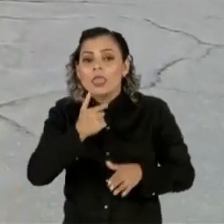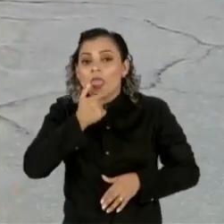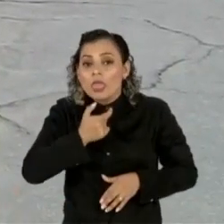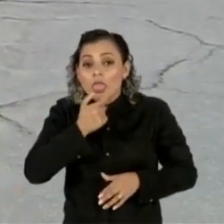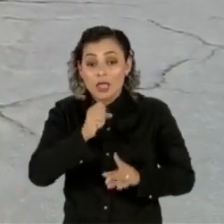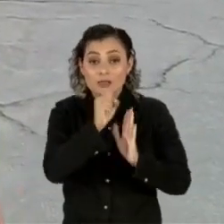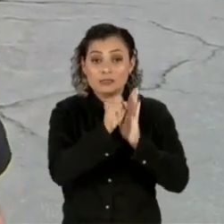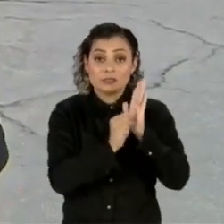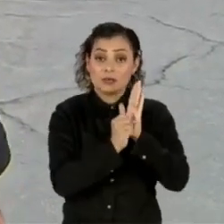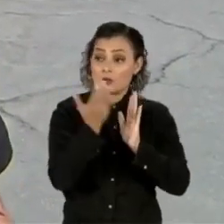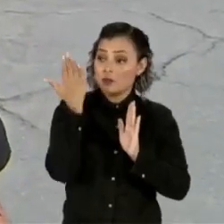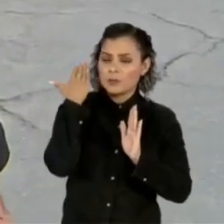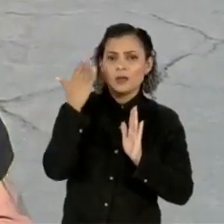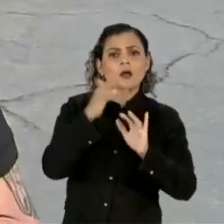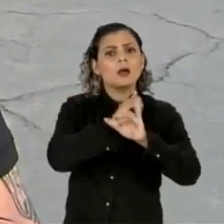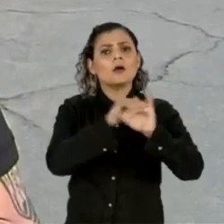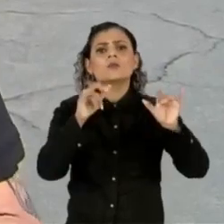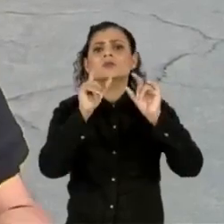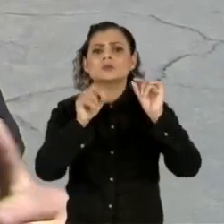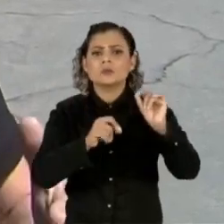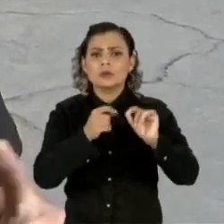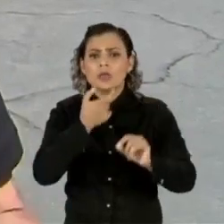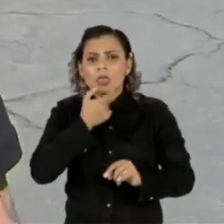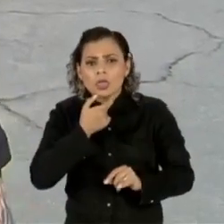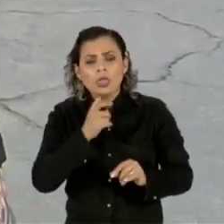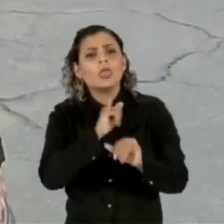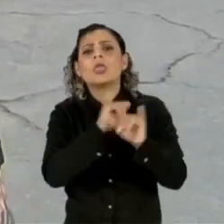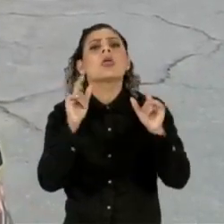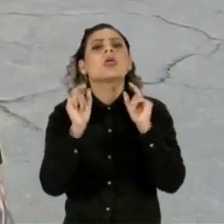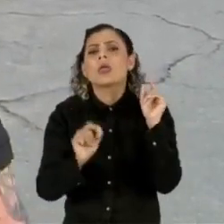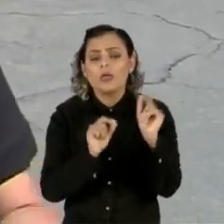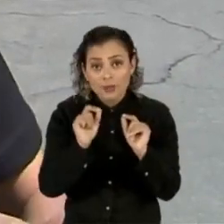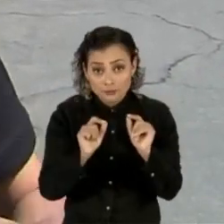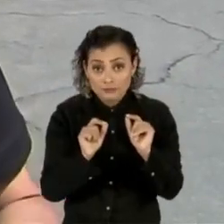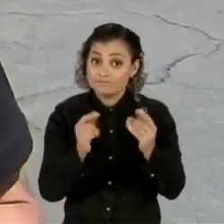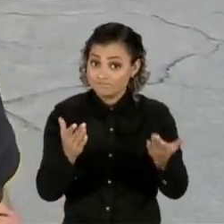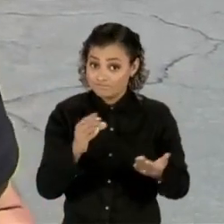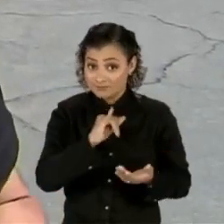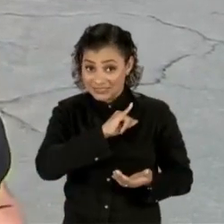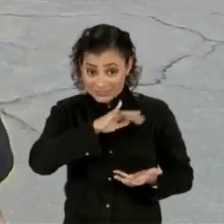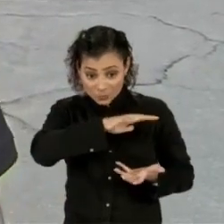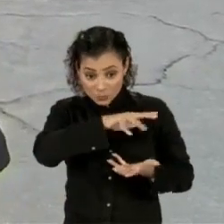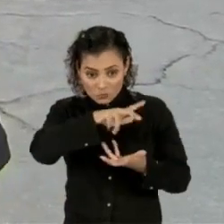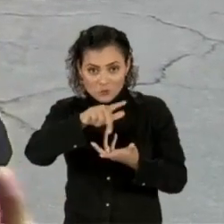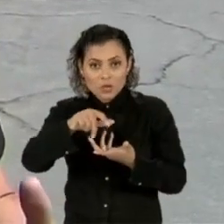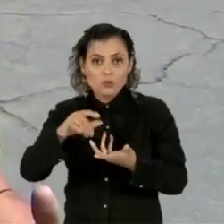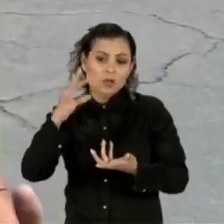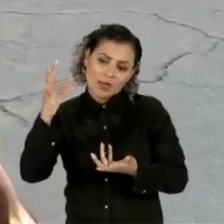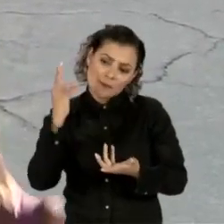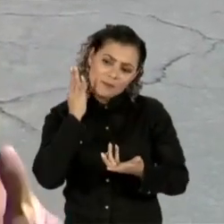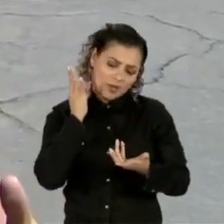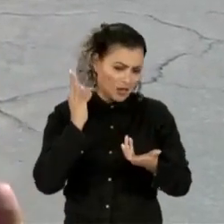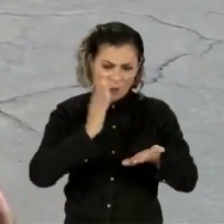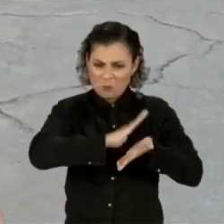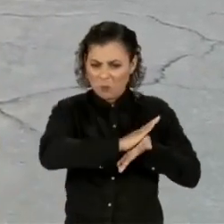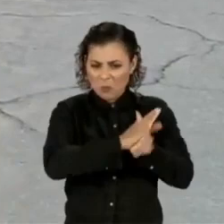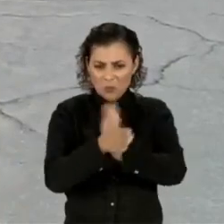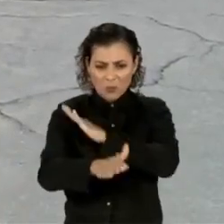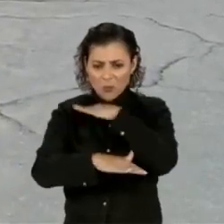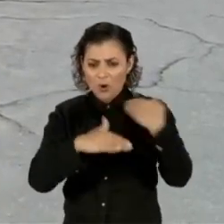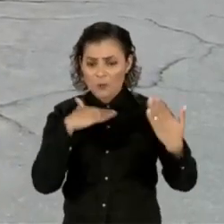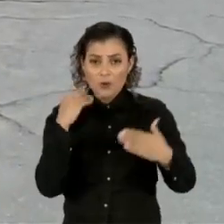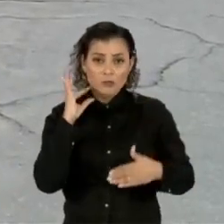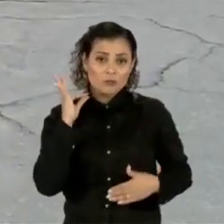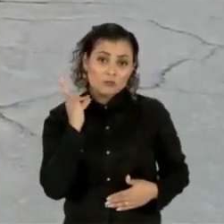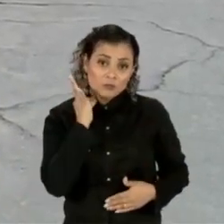século passado, dizendo que caso a humanidade elimine todas as abelhas, caso todas as abelhas morram, a